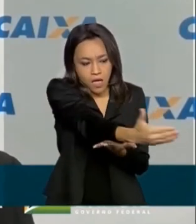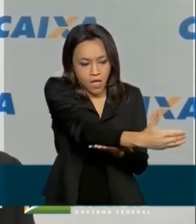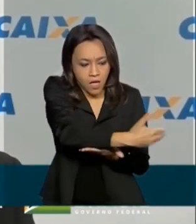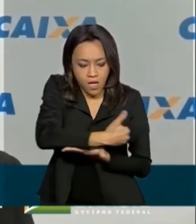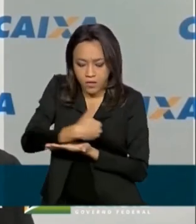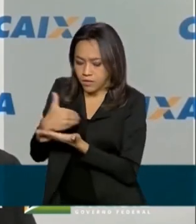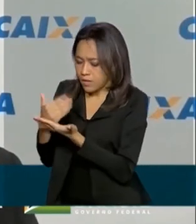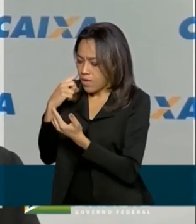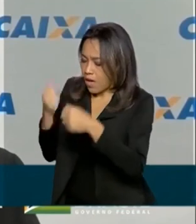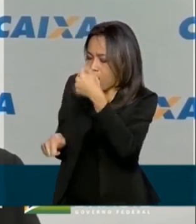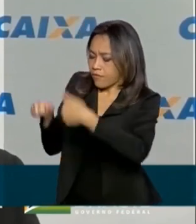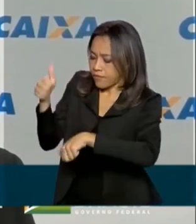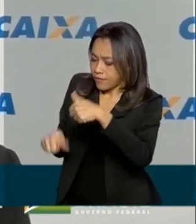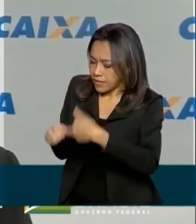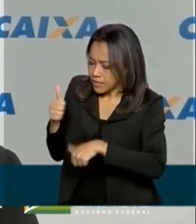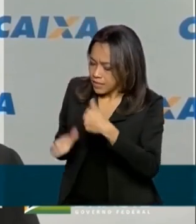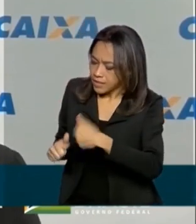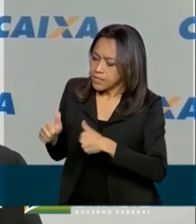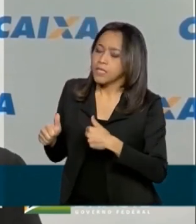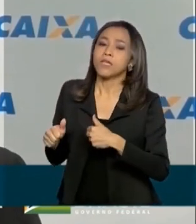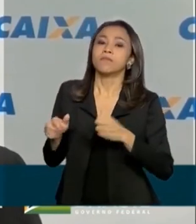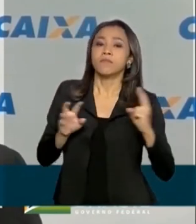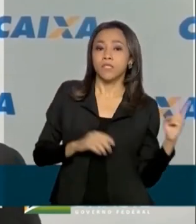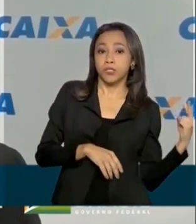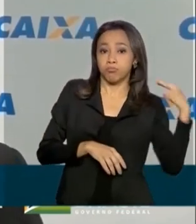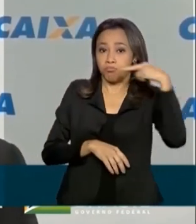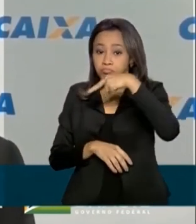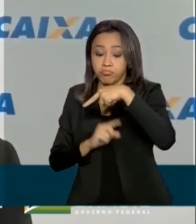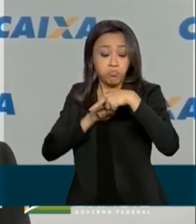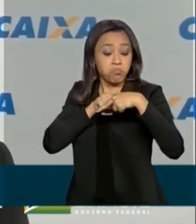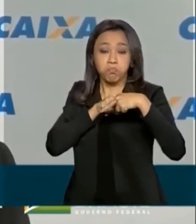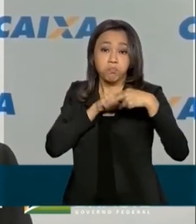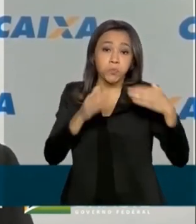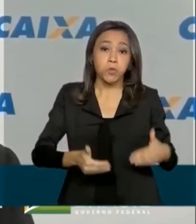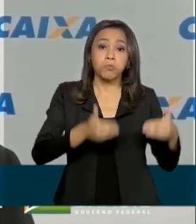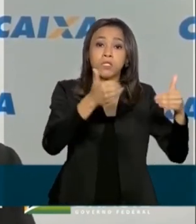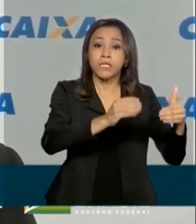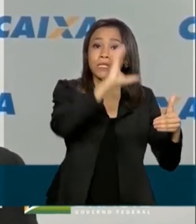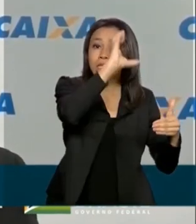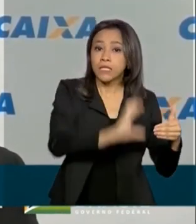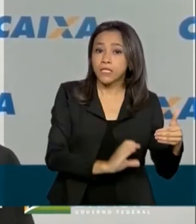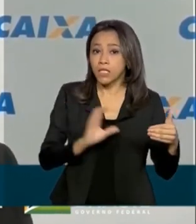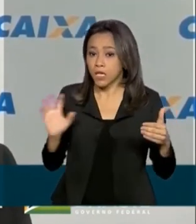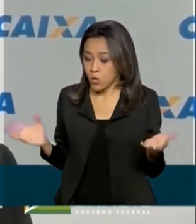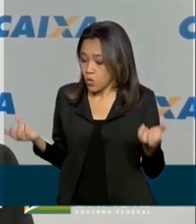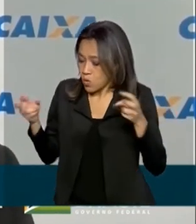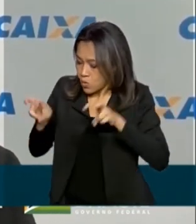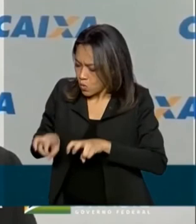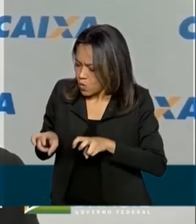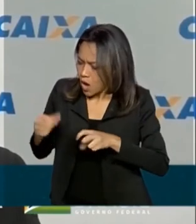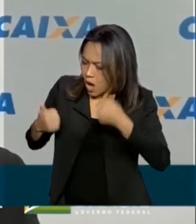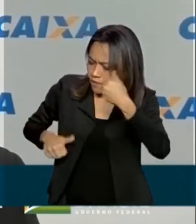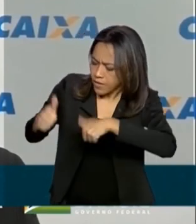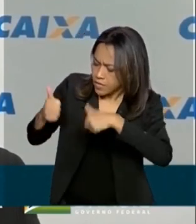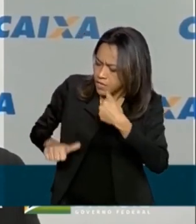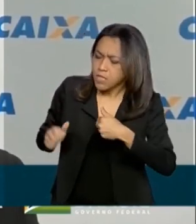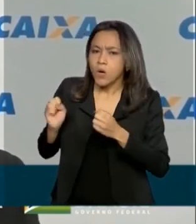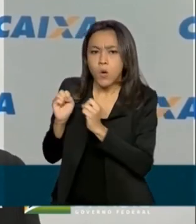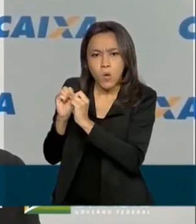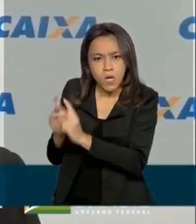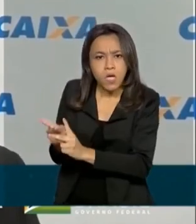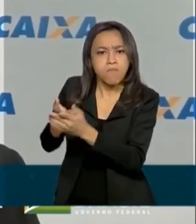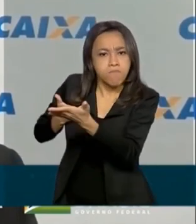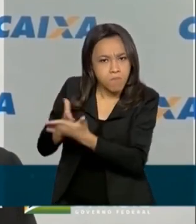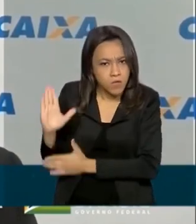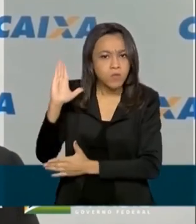tem a homologação do Ministério da Cidadania. Assim que esses dois órgãos do Governo Federal reportam para a Caixa o